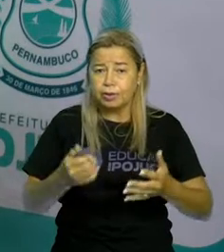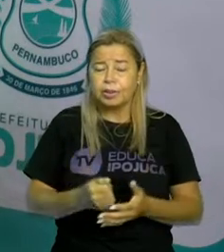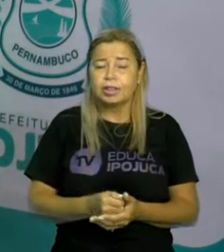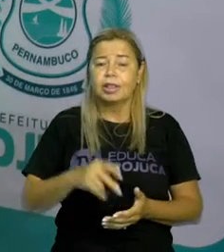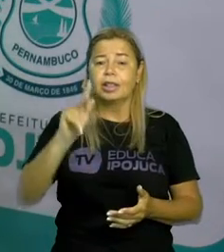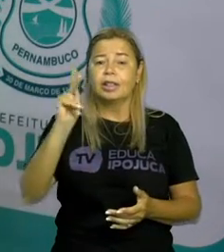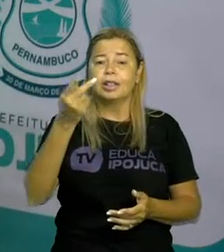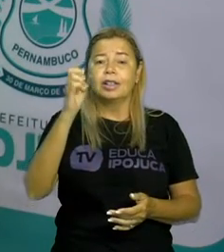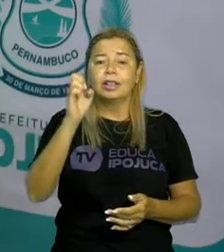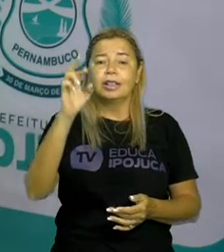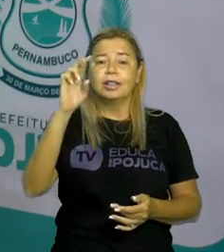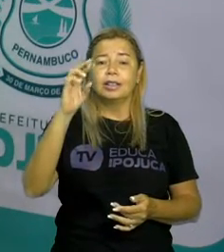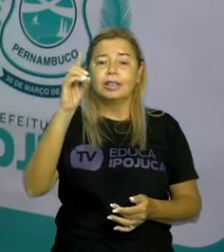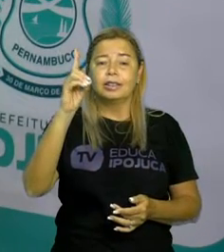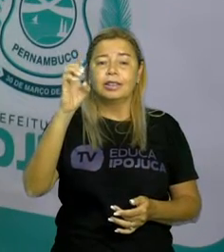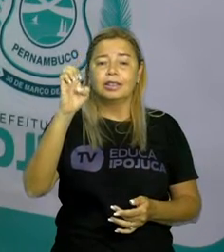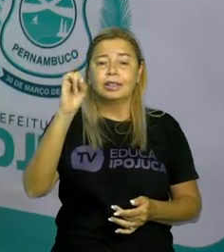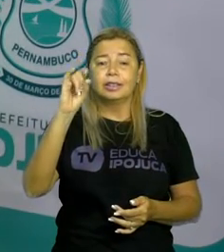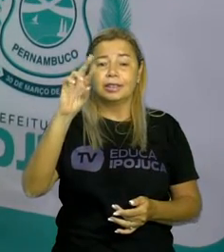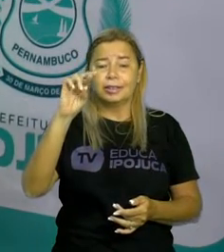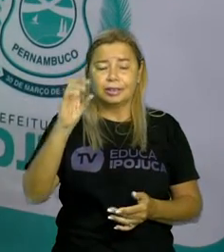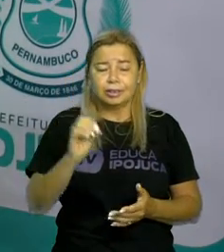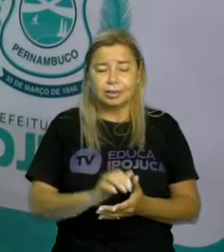gente escreve com a letra H inicial.